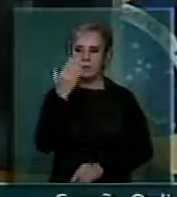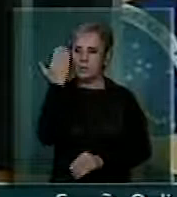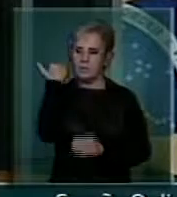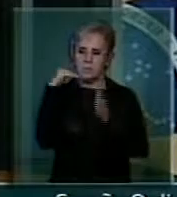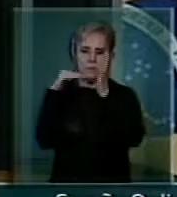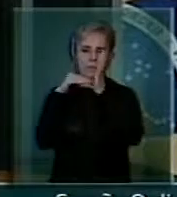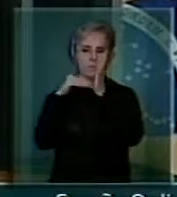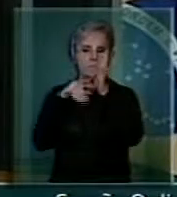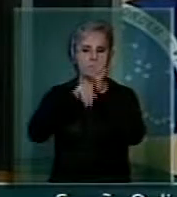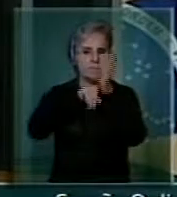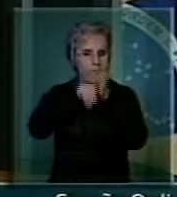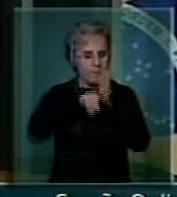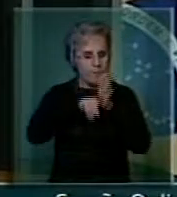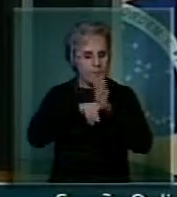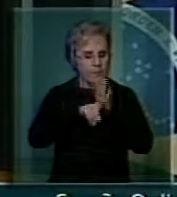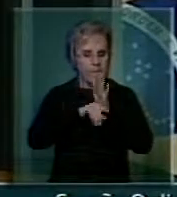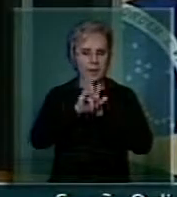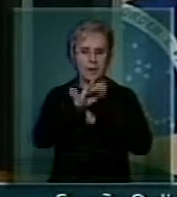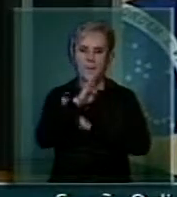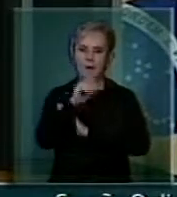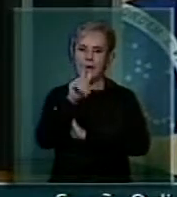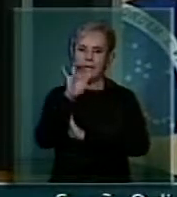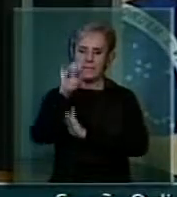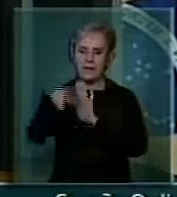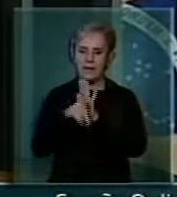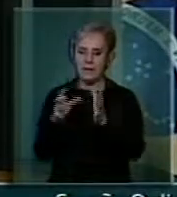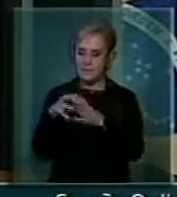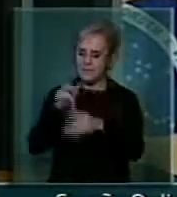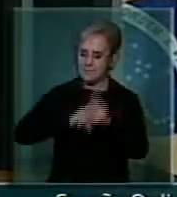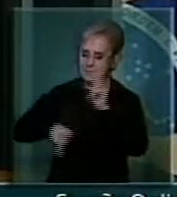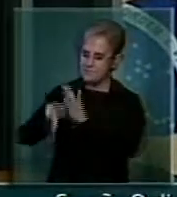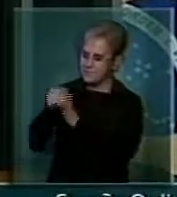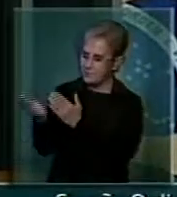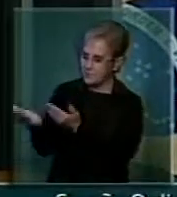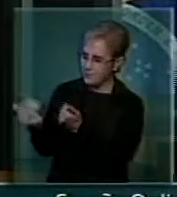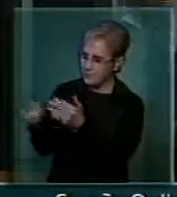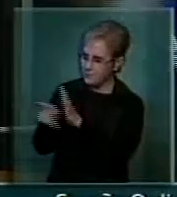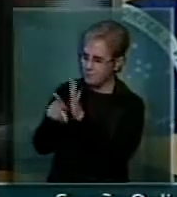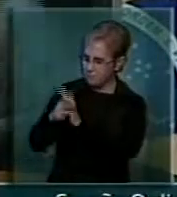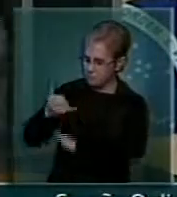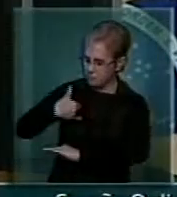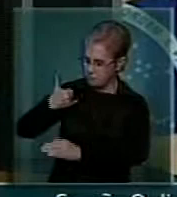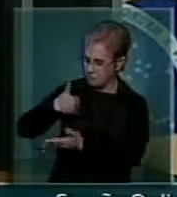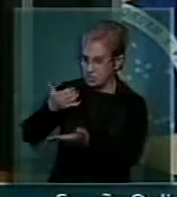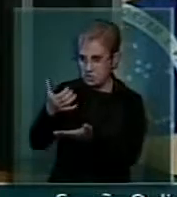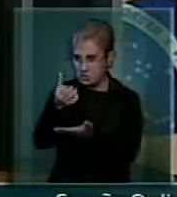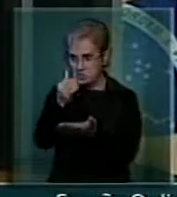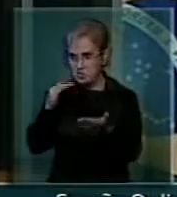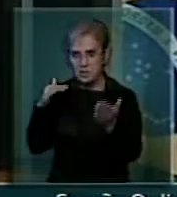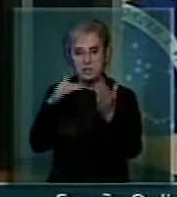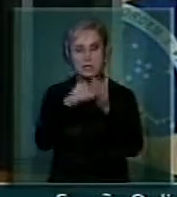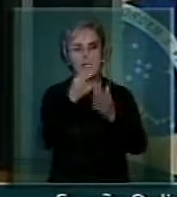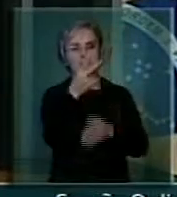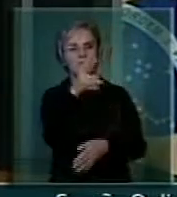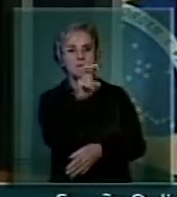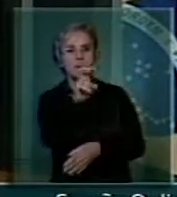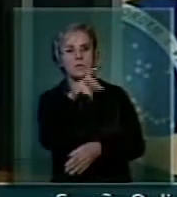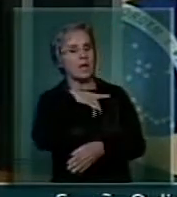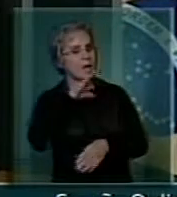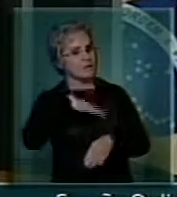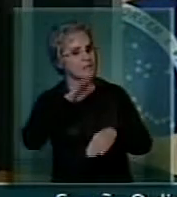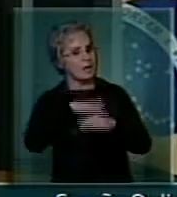IBGE, a população jovem, entre 16 e 25 anos, é a que mais se